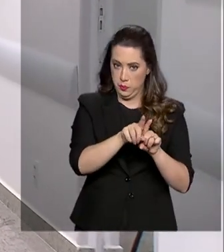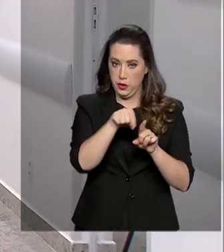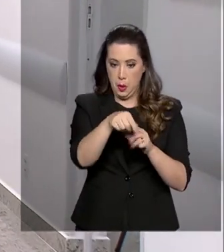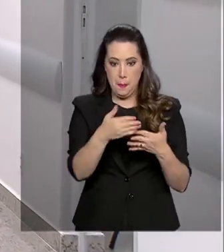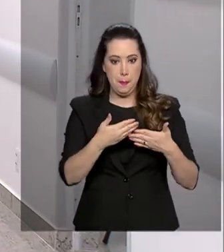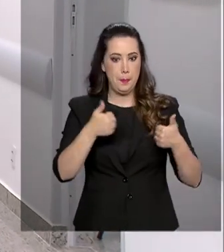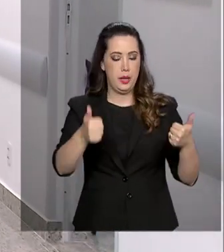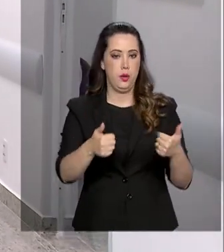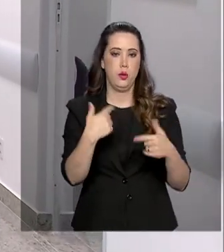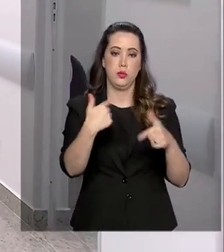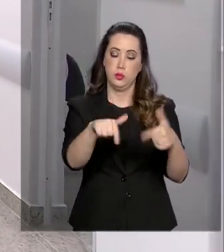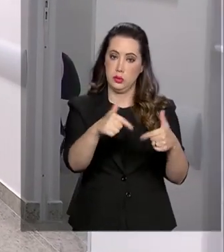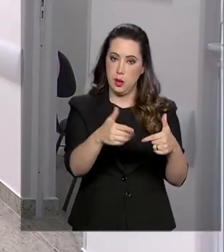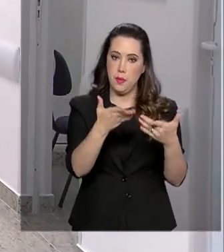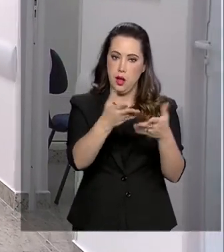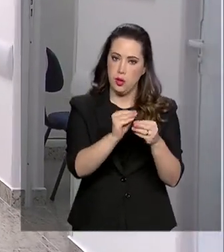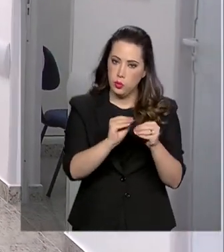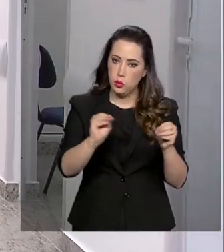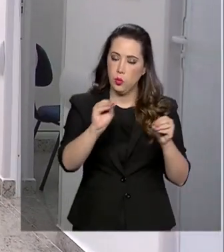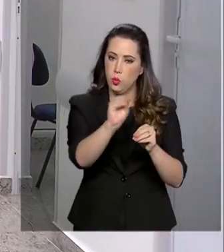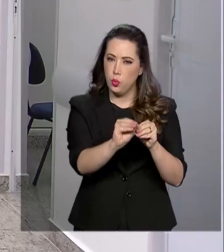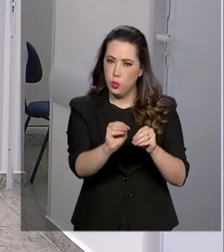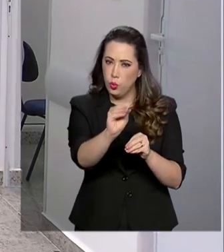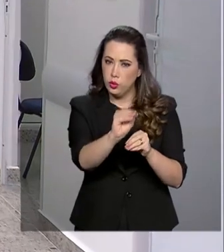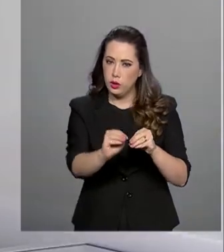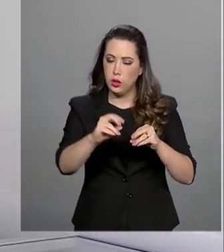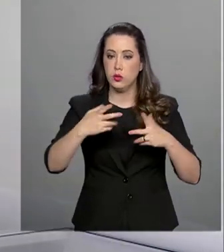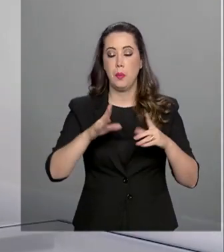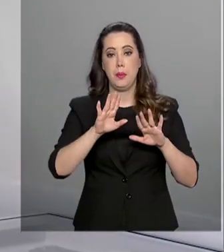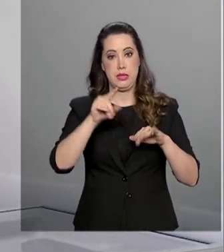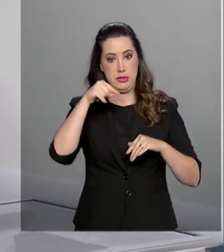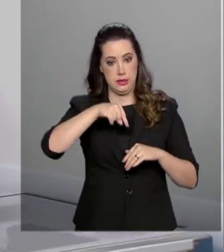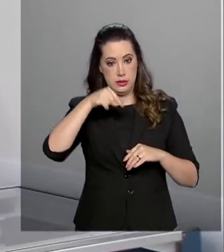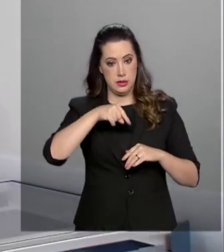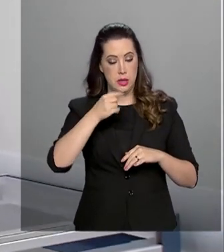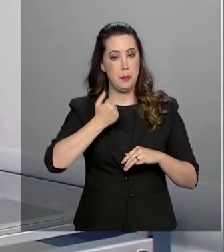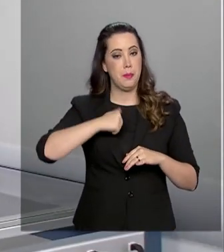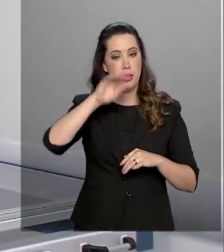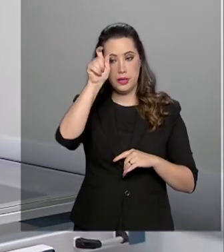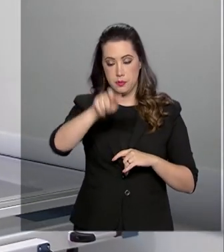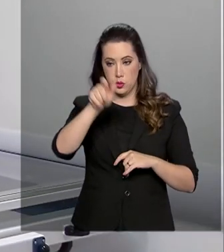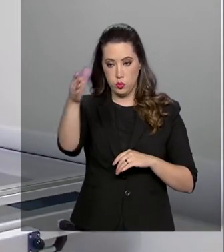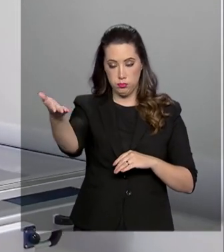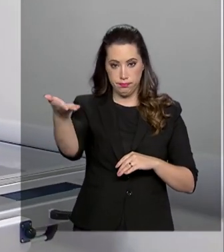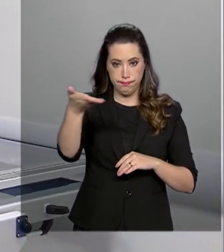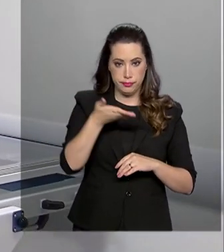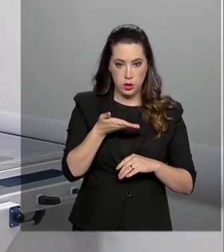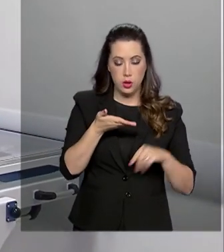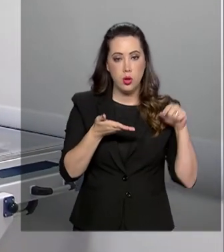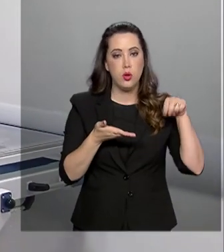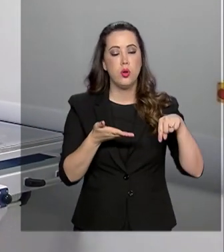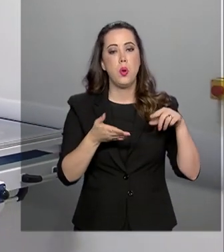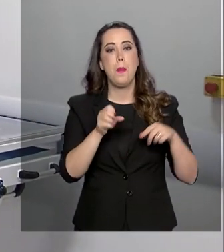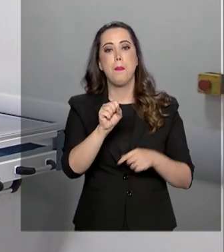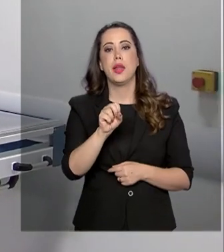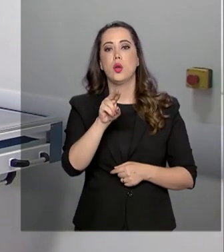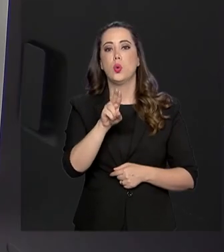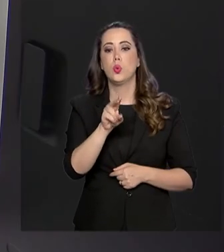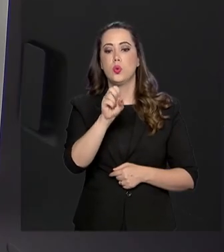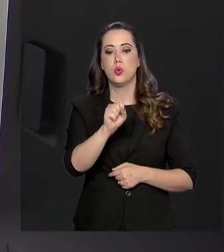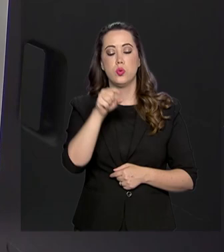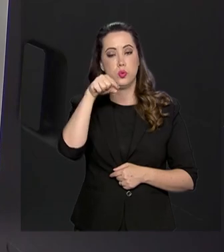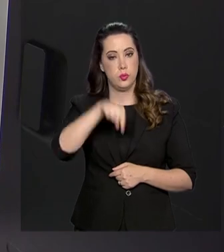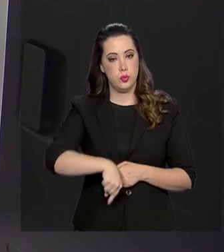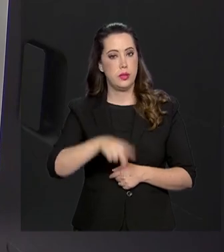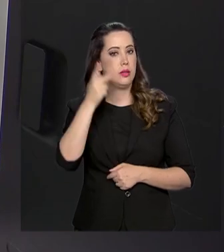atendimento, além da expansão desse atendimento. Mas a Santa Casa aqui de Santos é a que mais recebe recursos e mais atende pessoas pelo SUS aqui